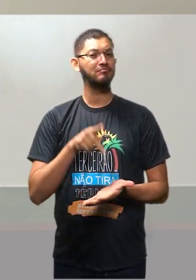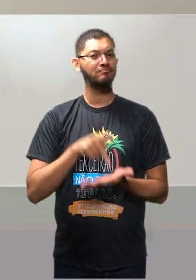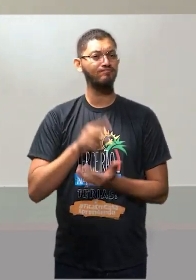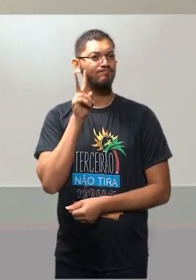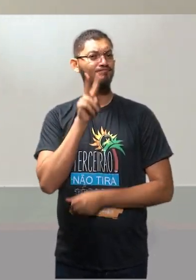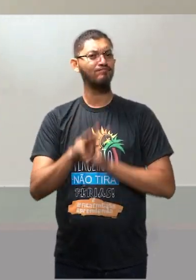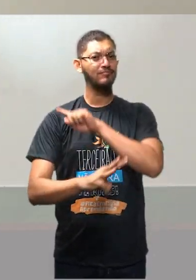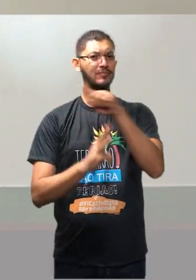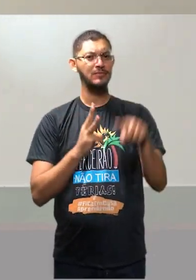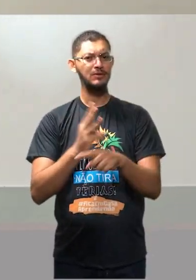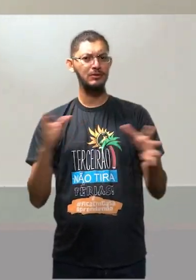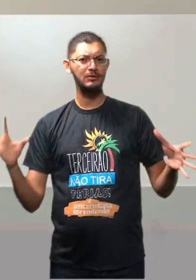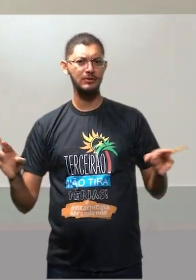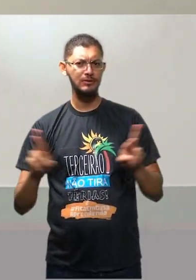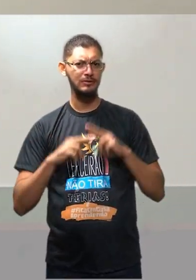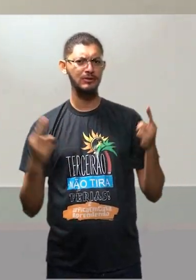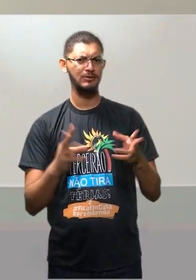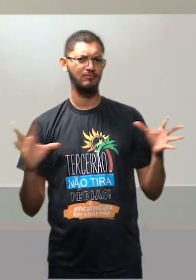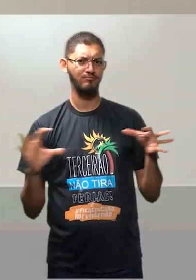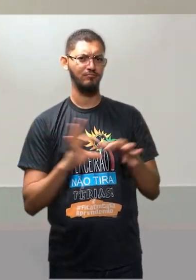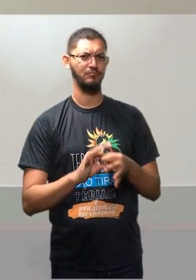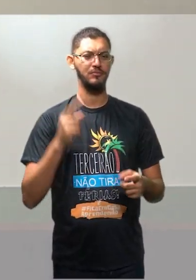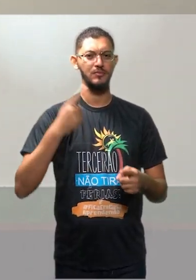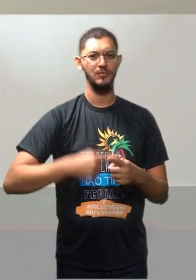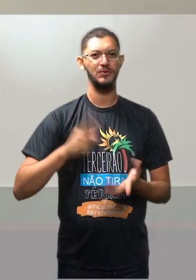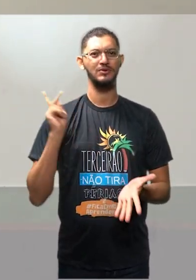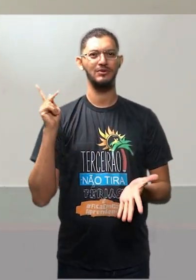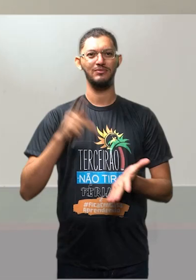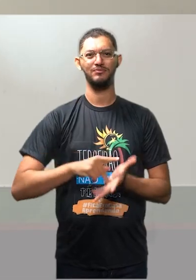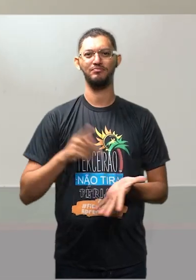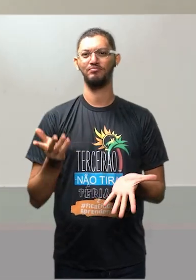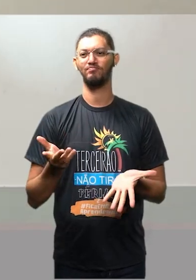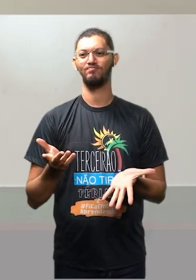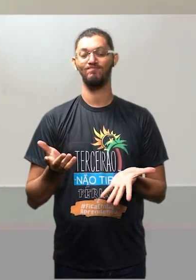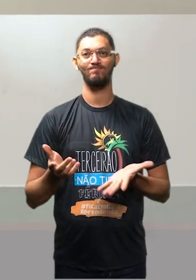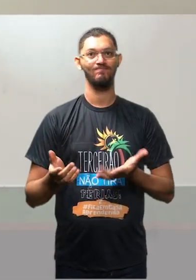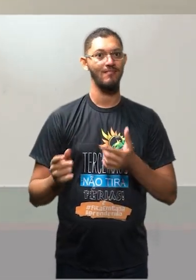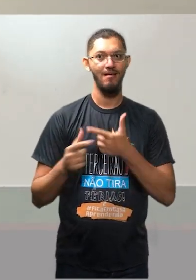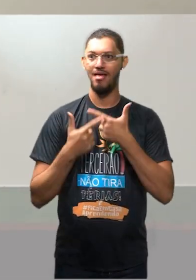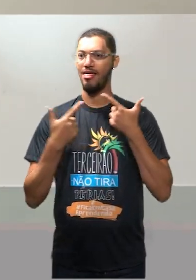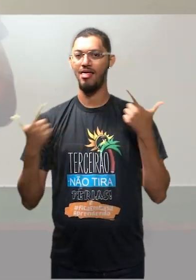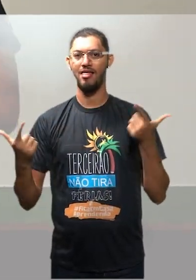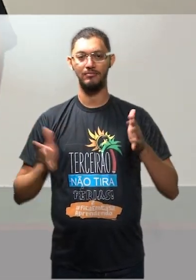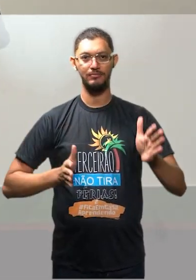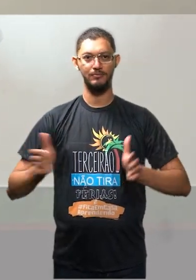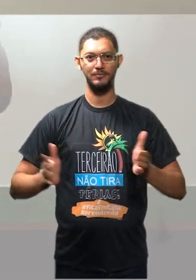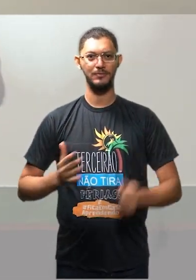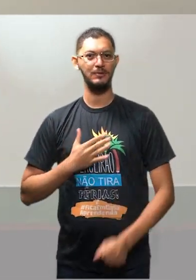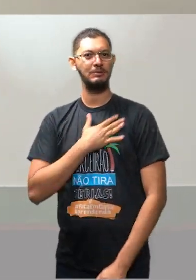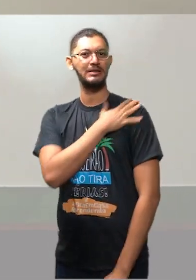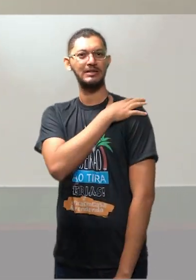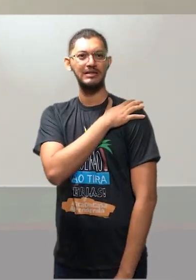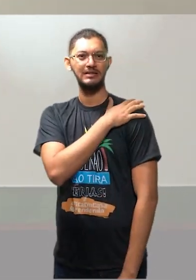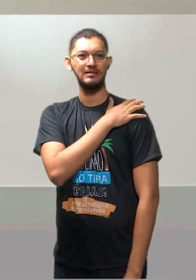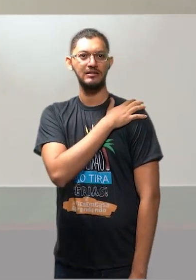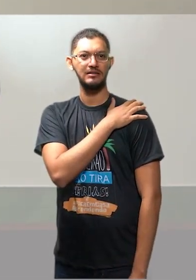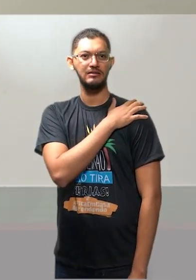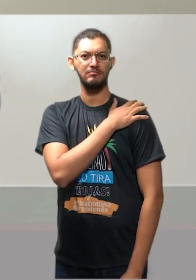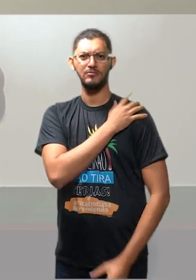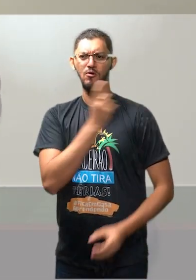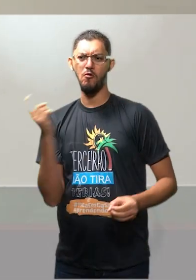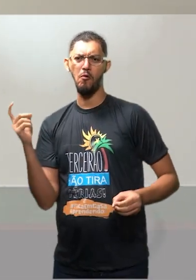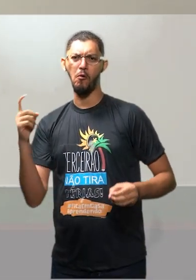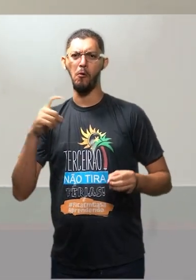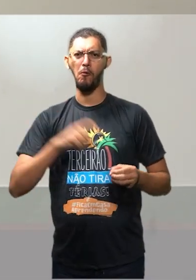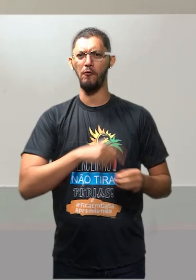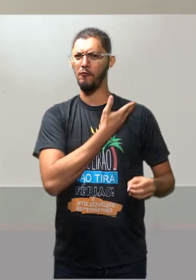três reunidos, tá? Porque realmente é icônico. O regime militar não devolveu